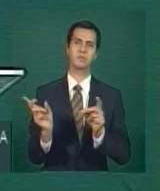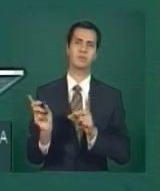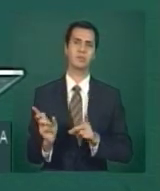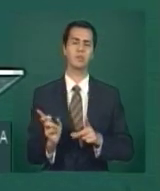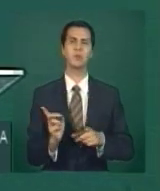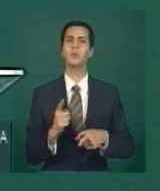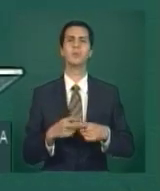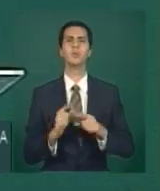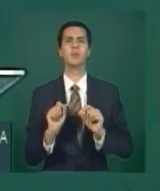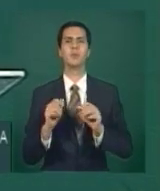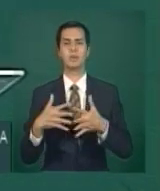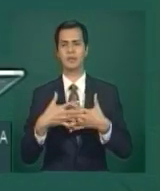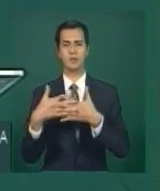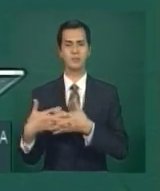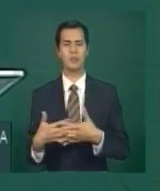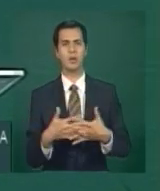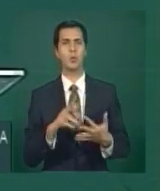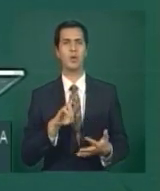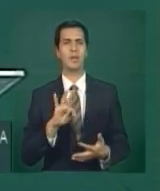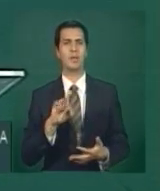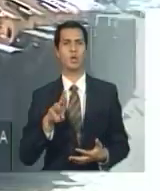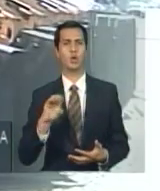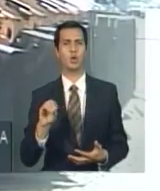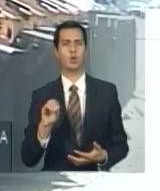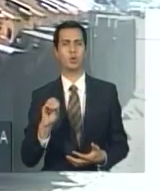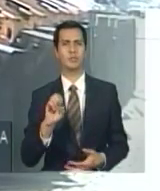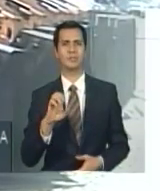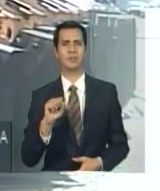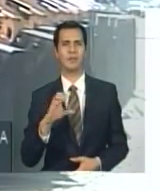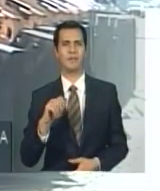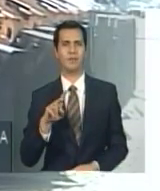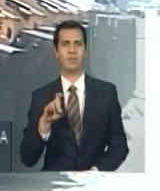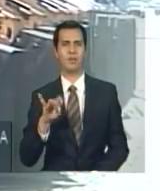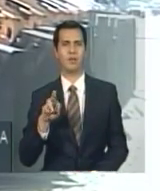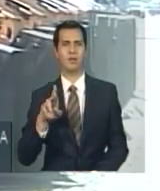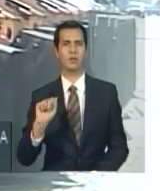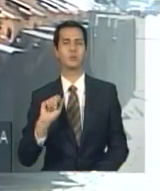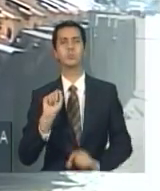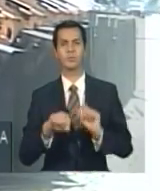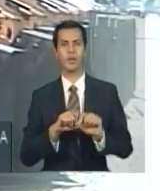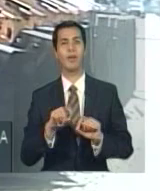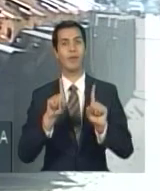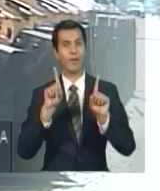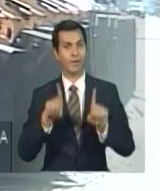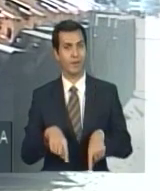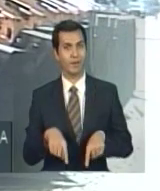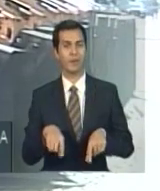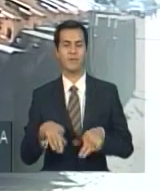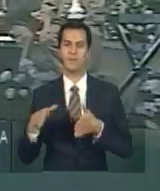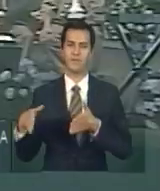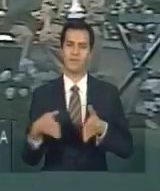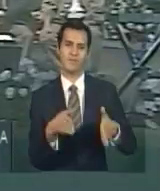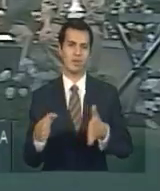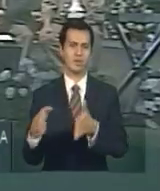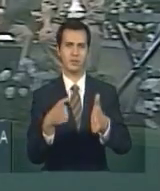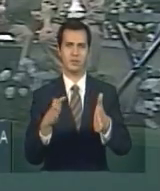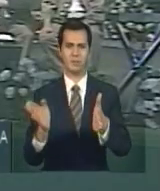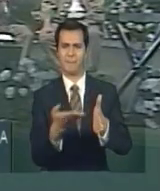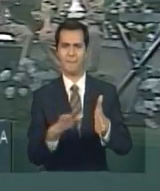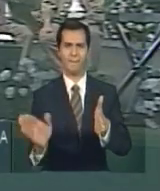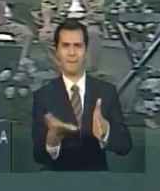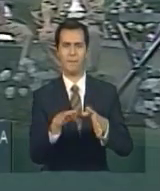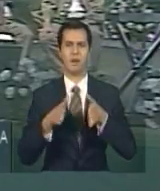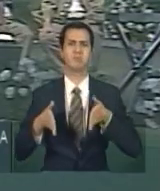retoescavadeira significa estradas vicinais. Estradas vicinais significa o